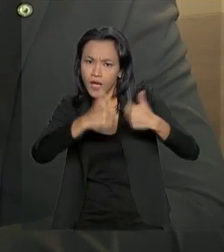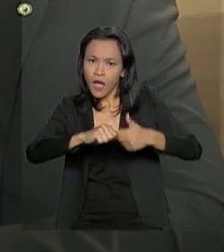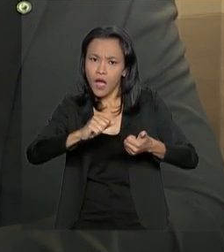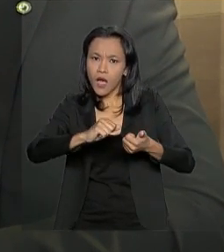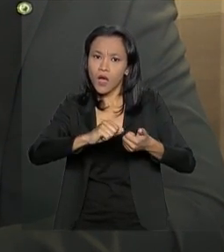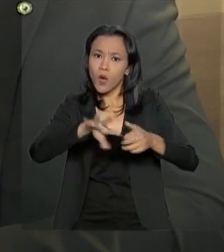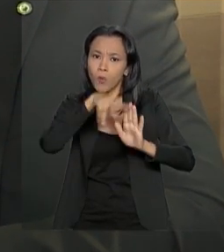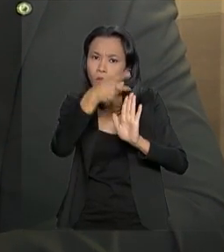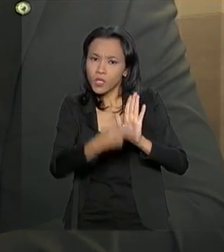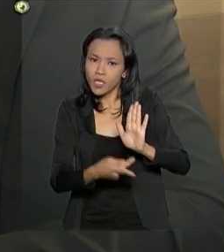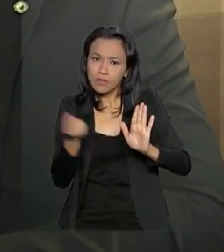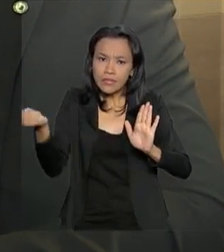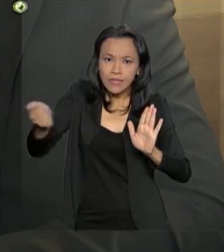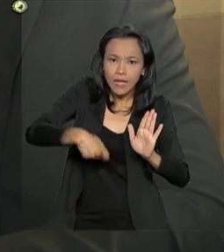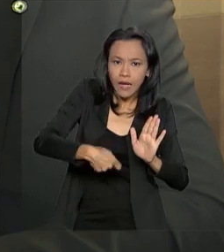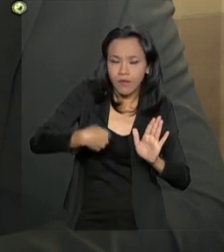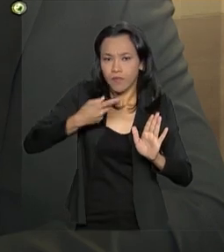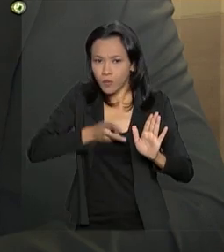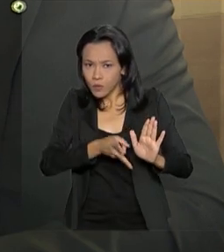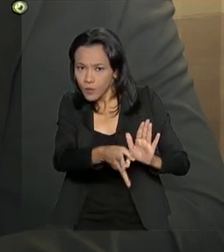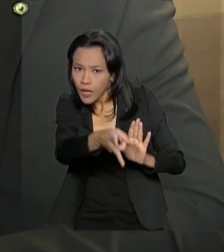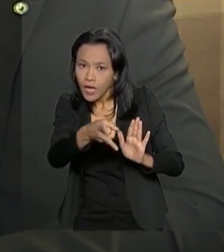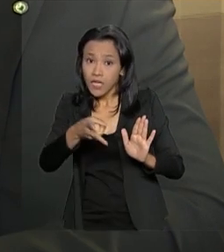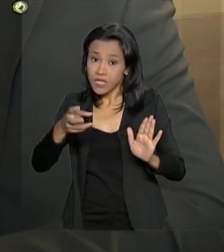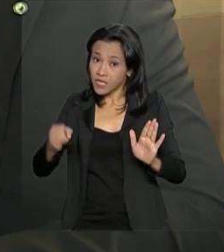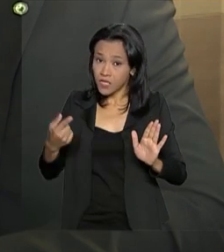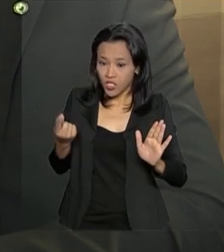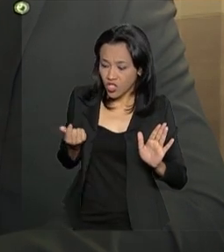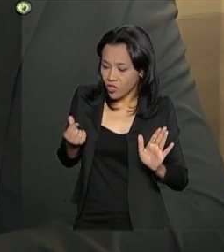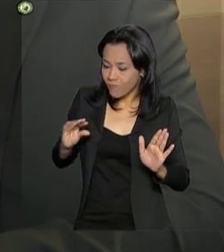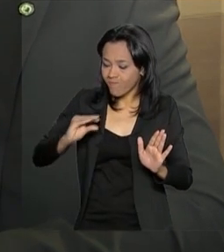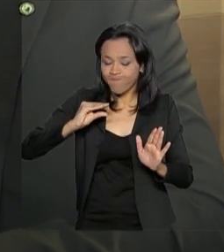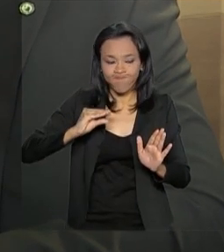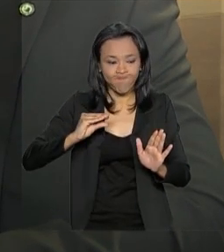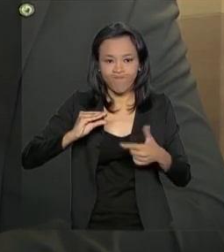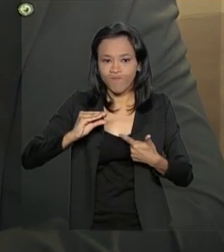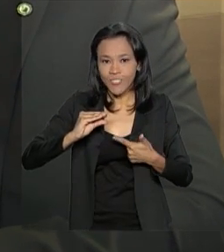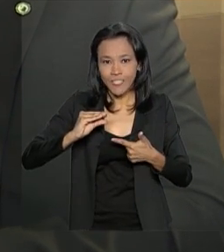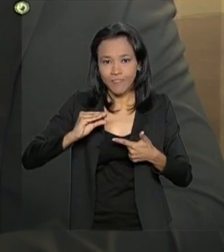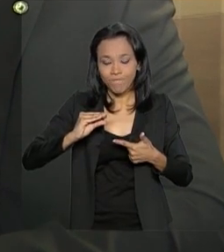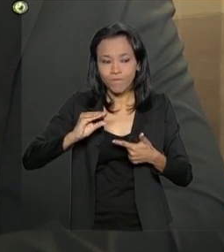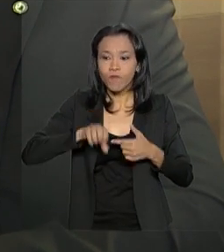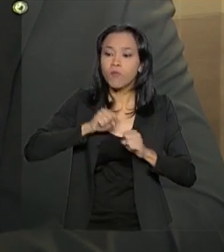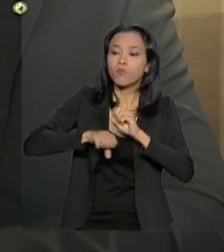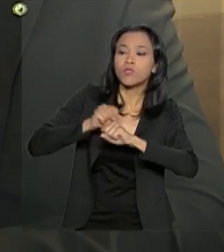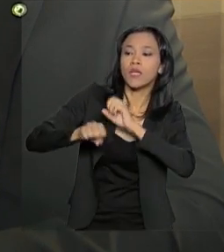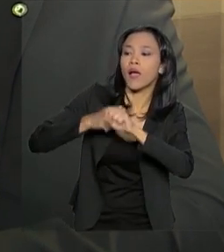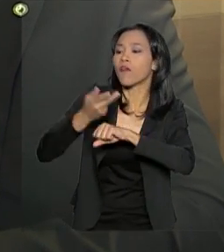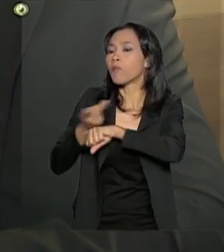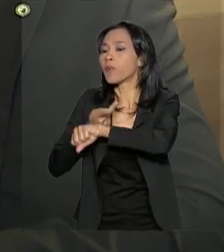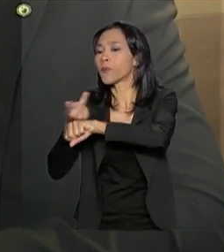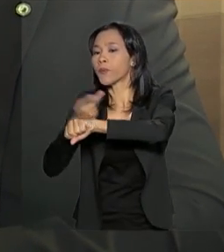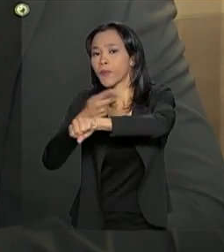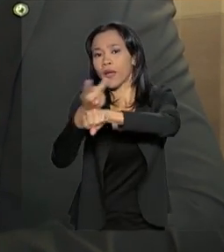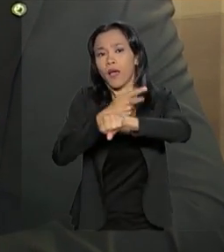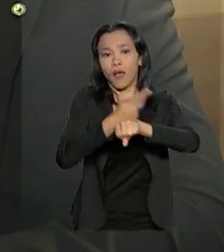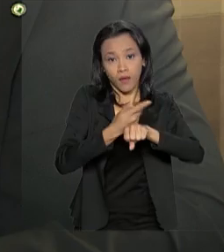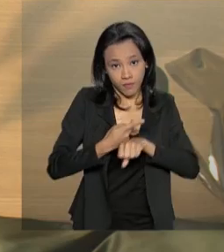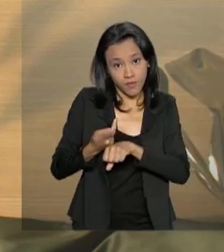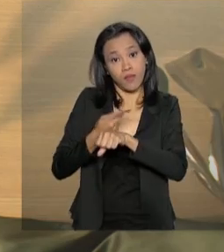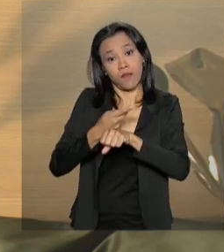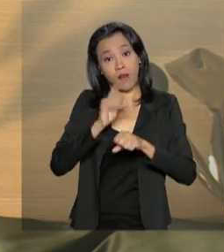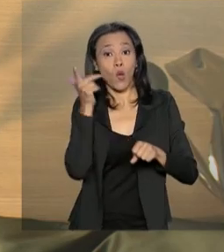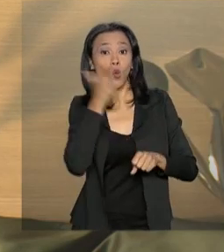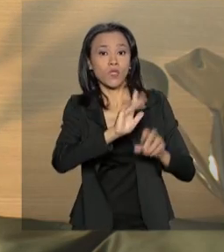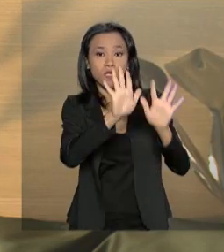viabilidade, caso a gente não tenha a dotação e a previsão orçamentária necessária, correr atrás desses recursos, fazer gestão para finalizá